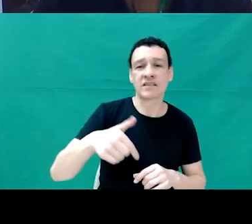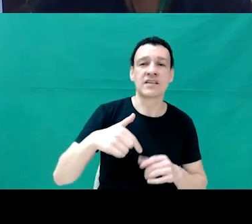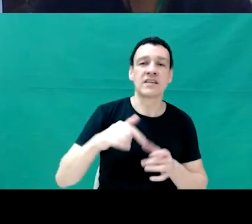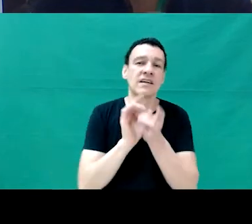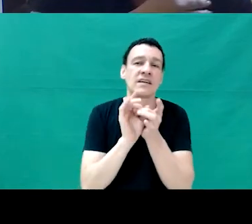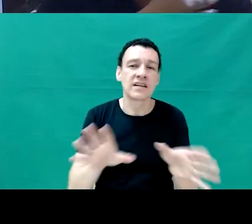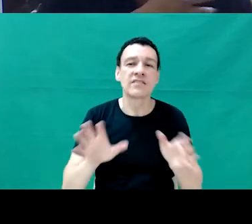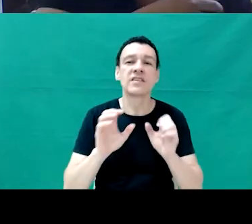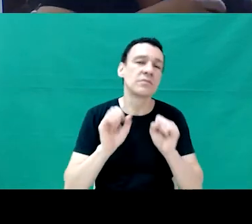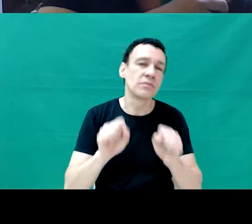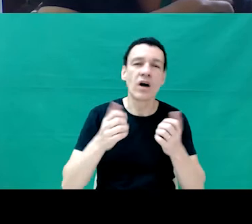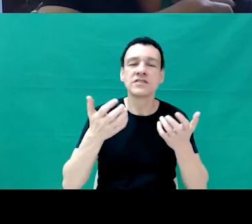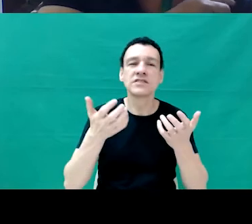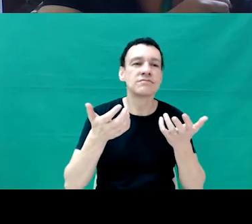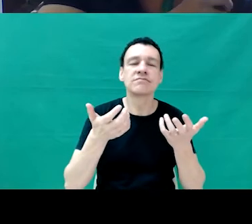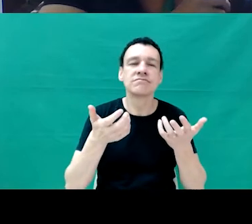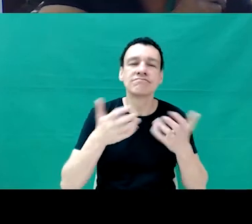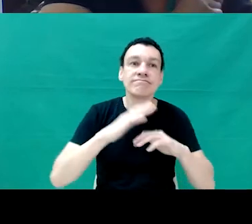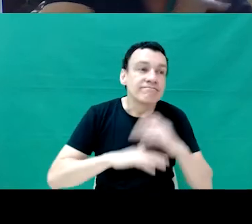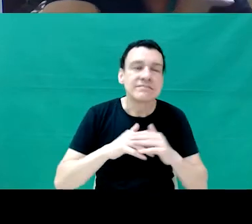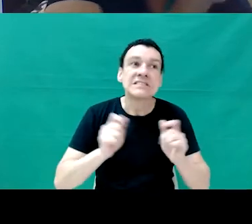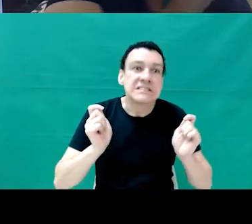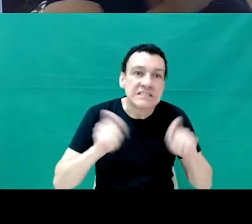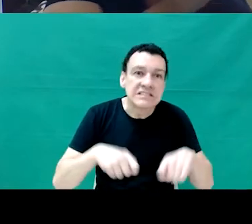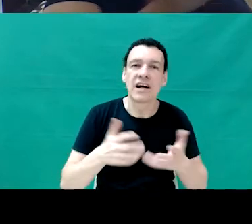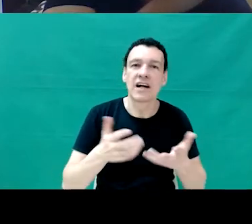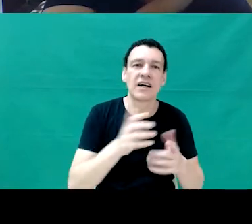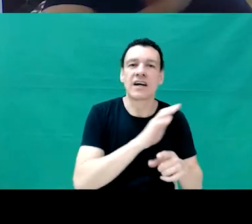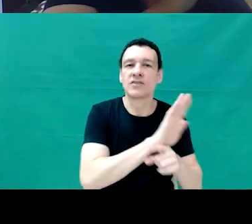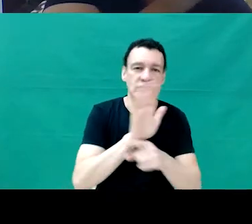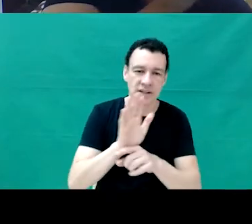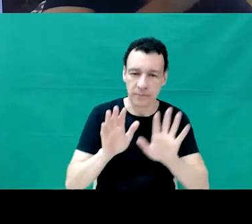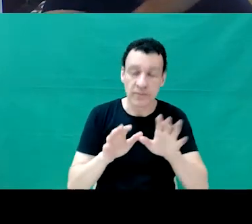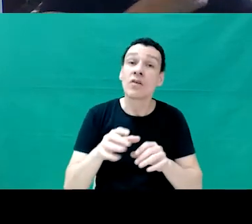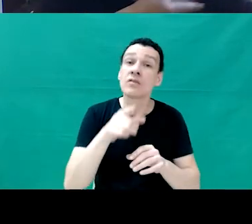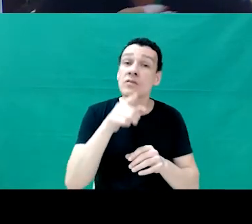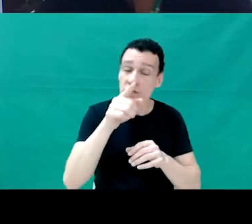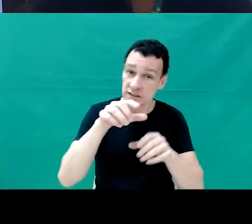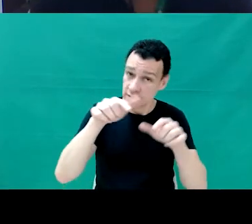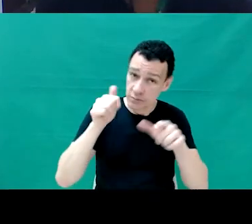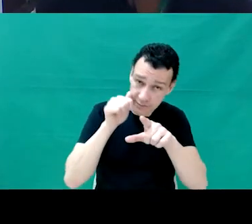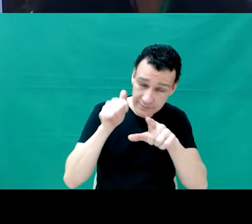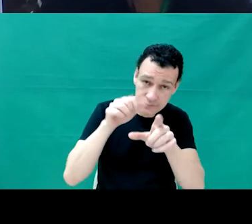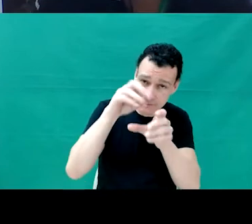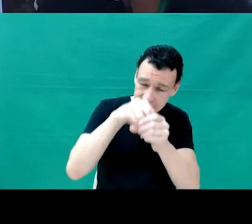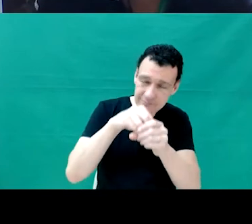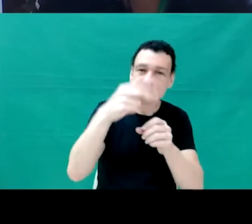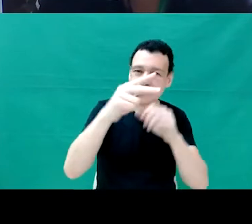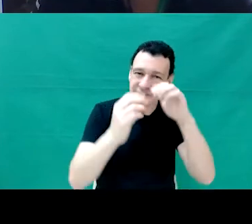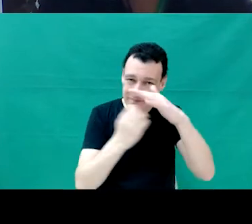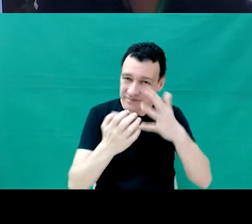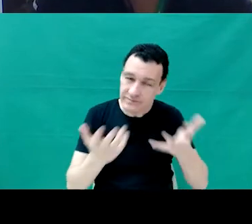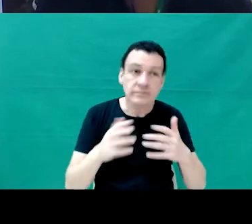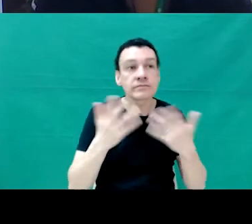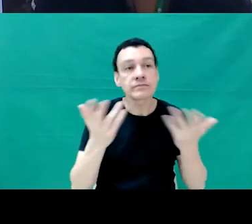questionar em ações práticas. O que você, mulher dentro da sua empresa, ou você, homem dentro da sua